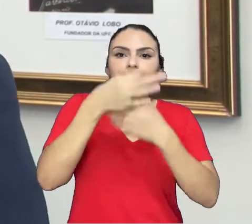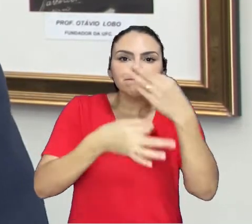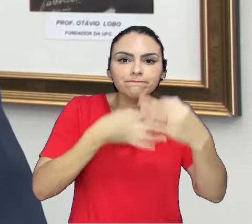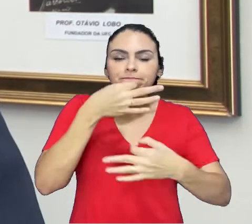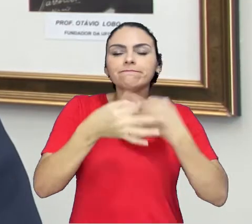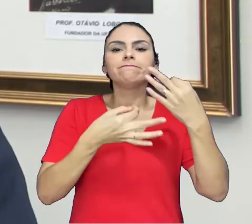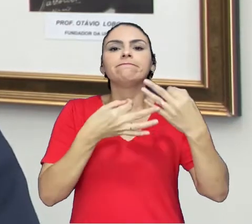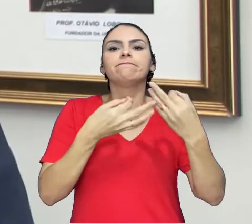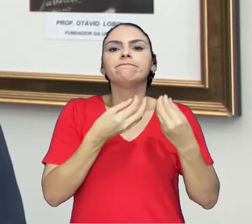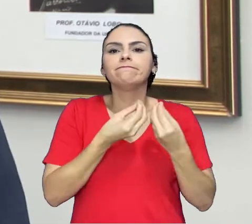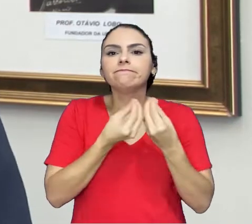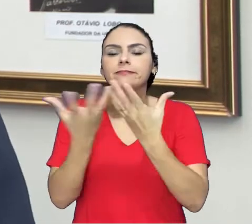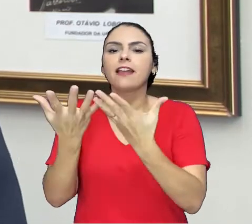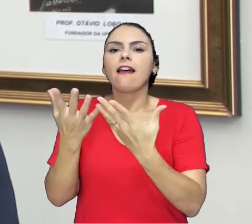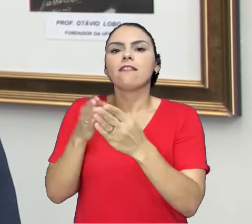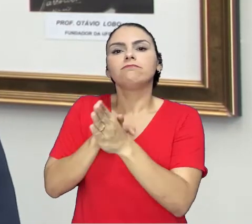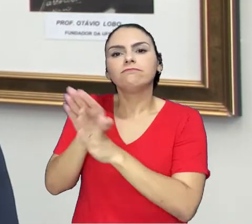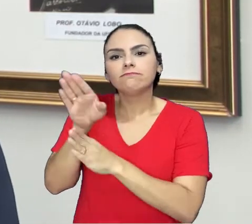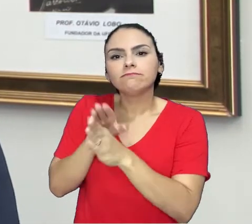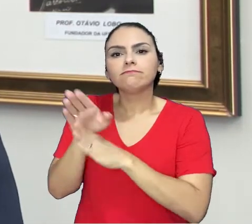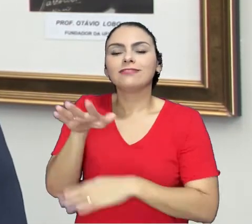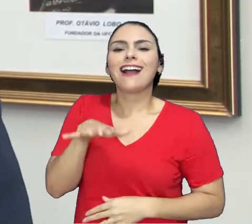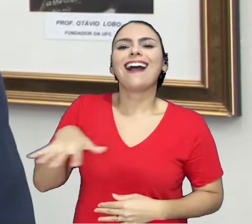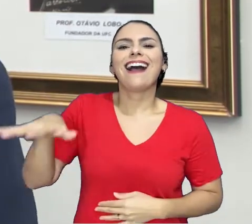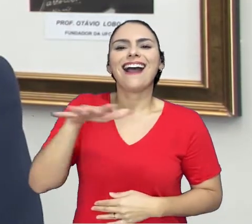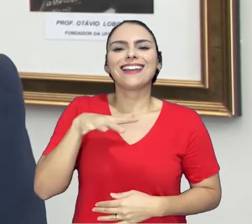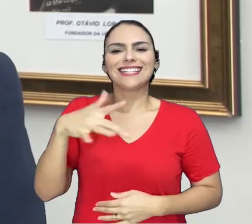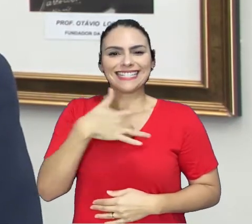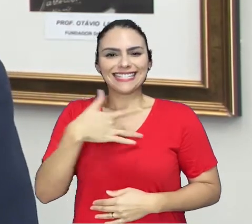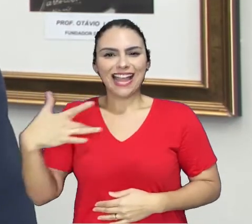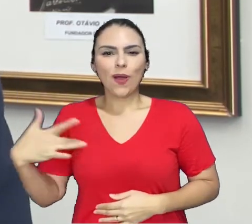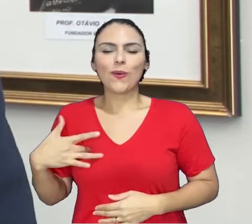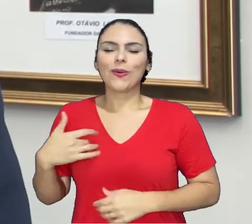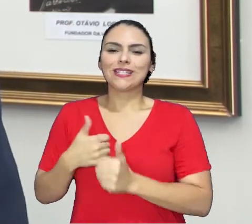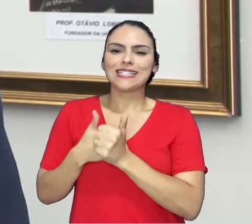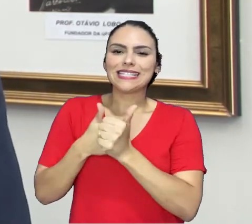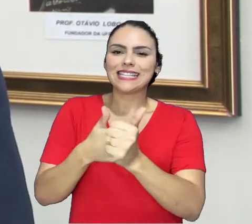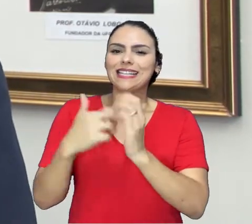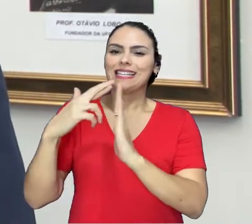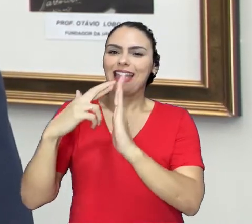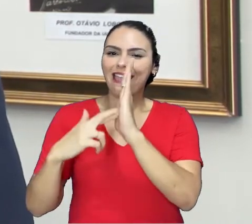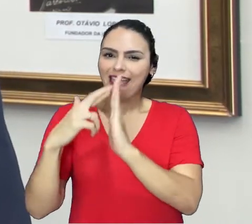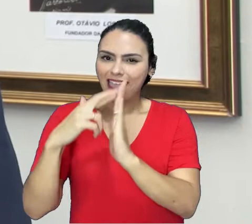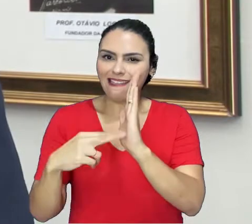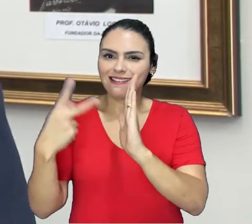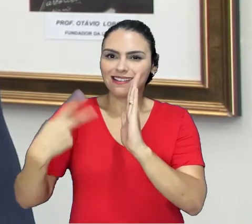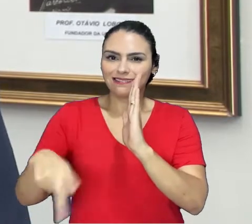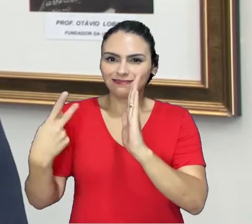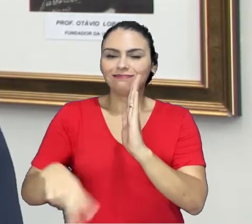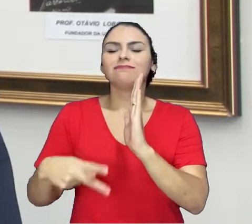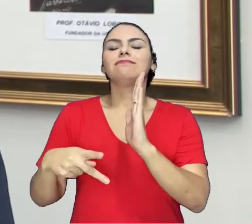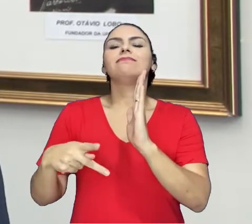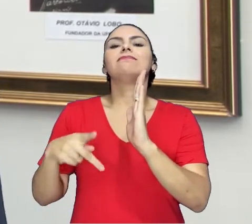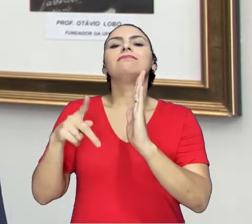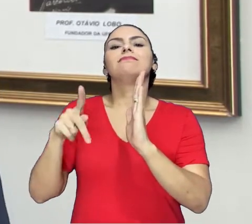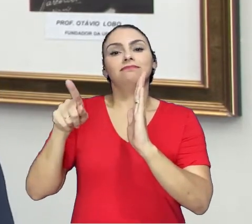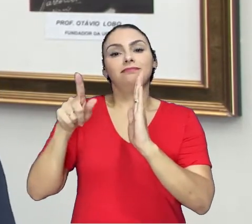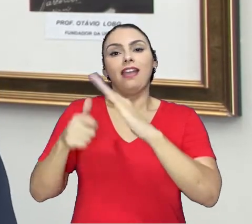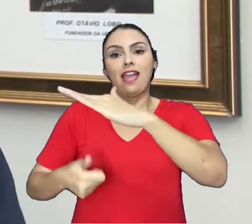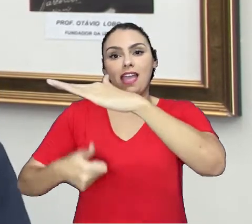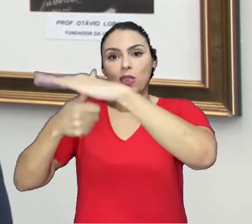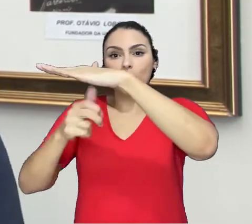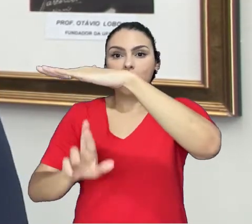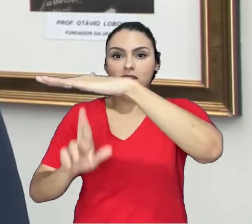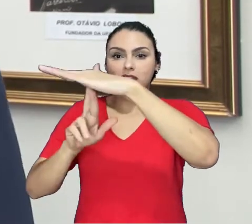do ponto de vista sanitário e de protocolos para a administração